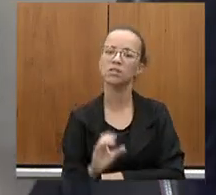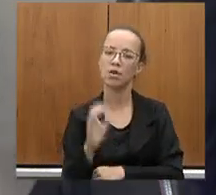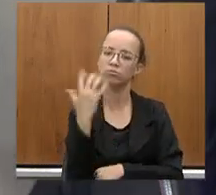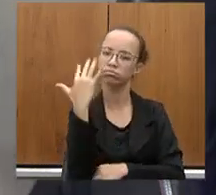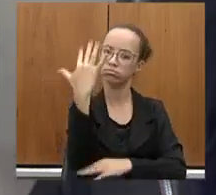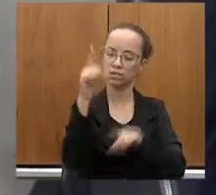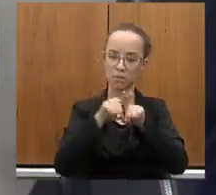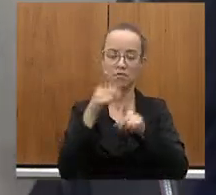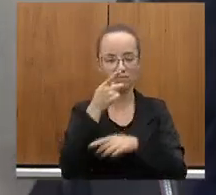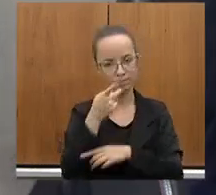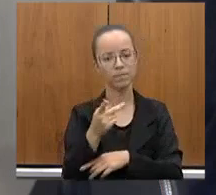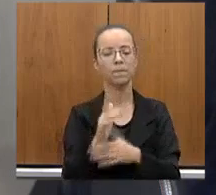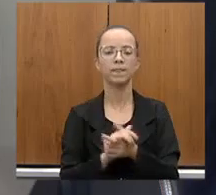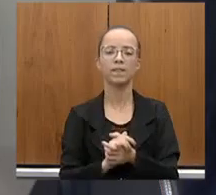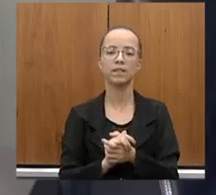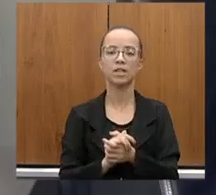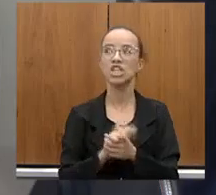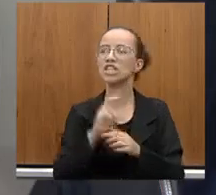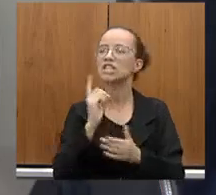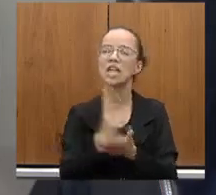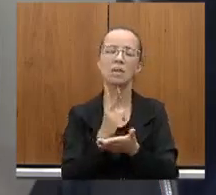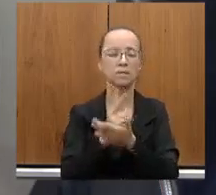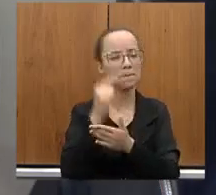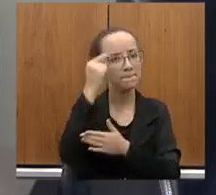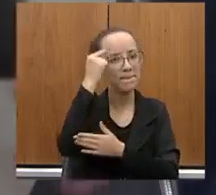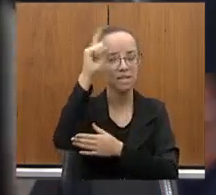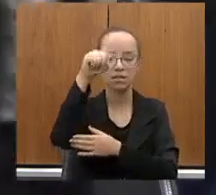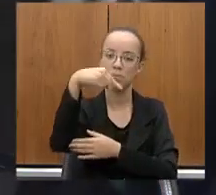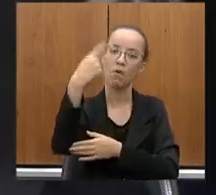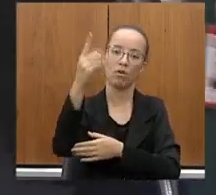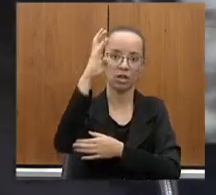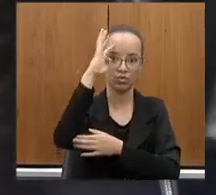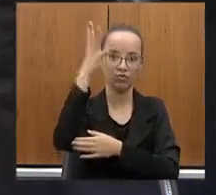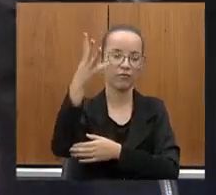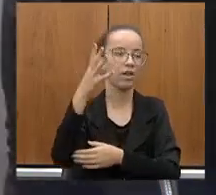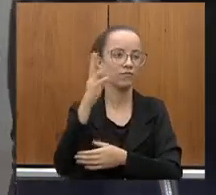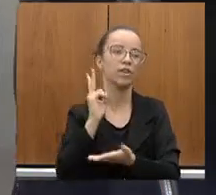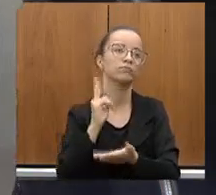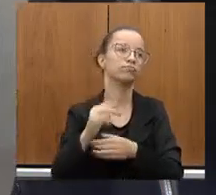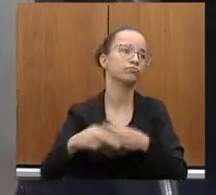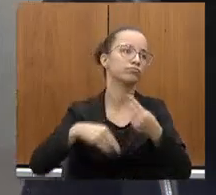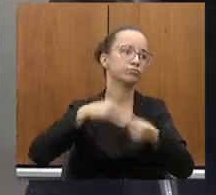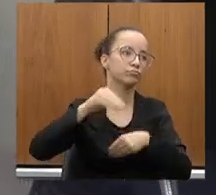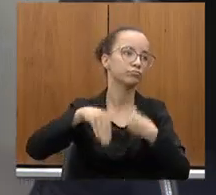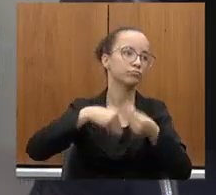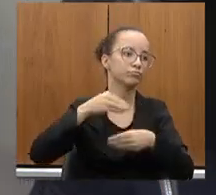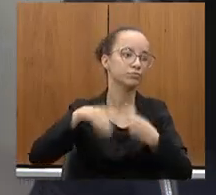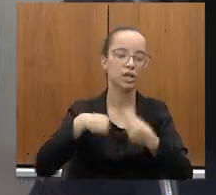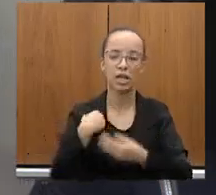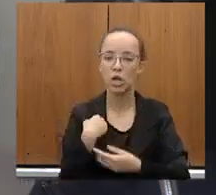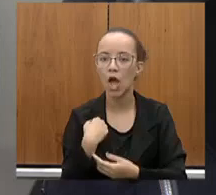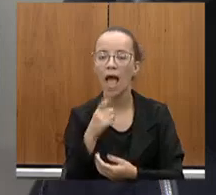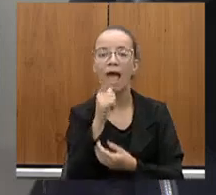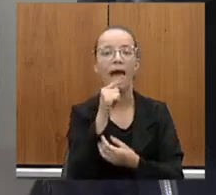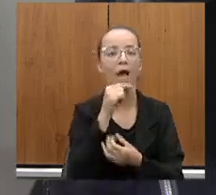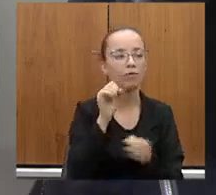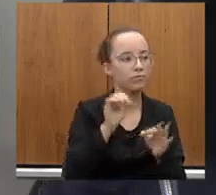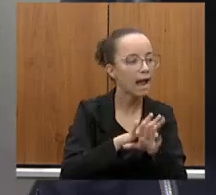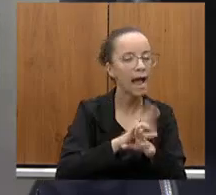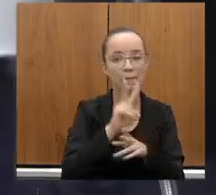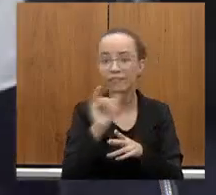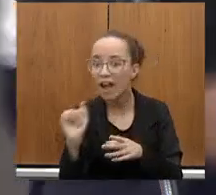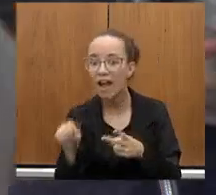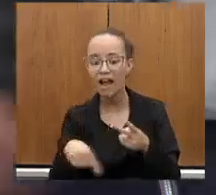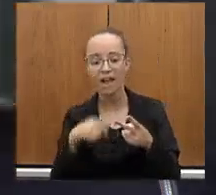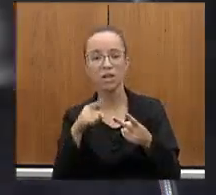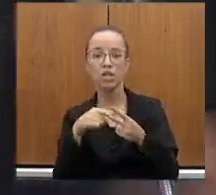da casa. Sempre vão vir depois os impactos. E depois a gente vai deixando para depois, para depois, até a gente ficar sem água, até os impactos